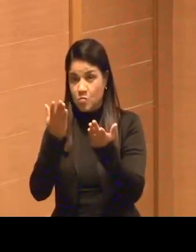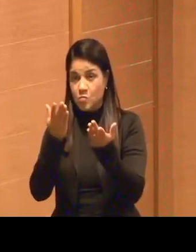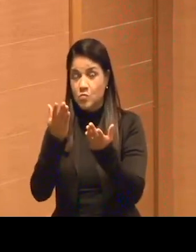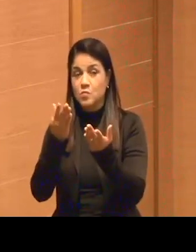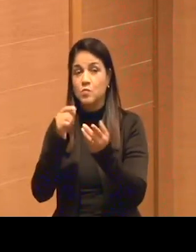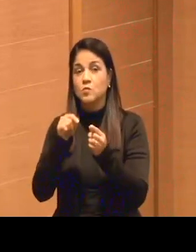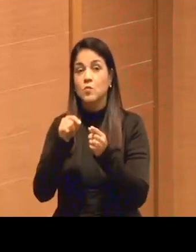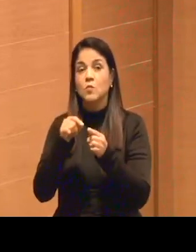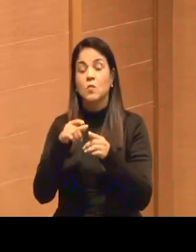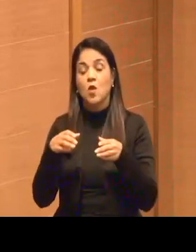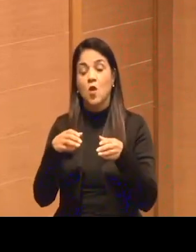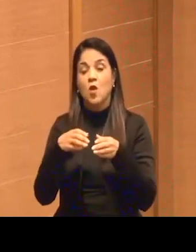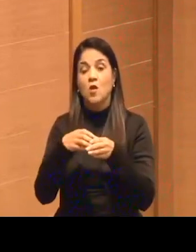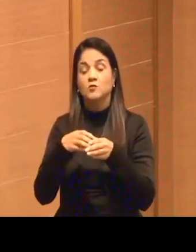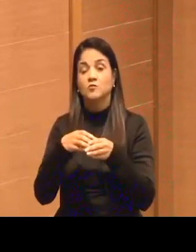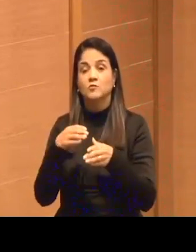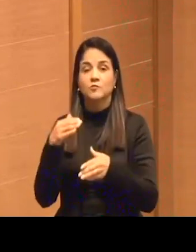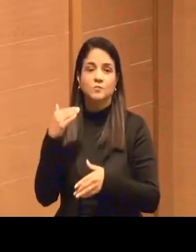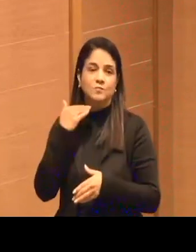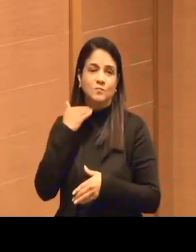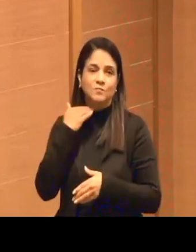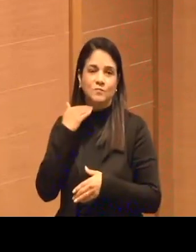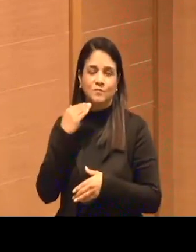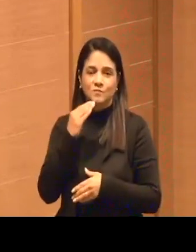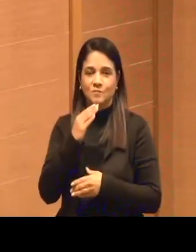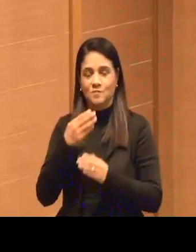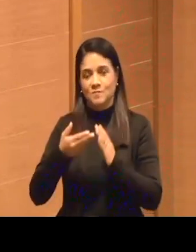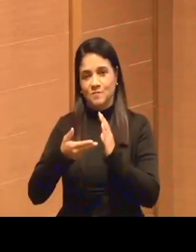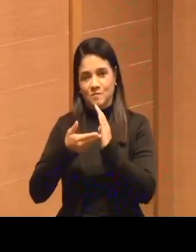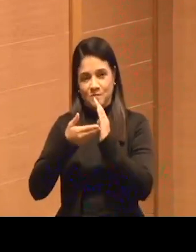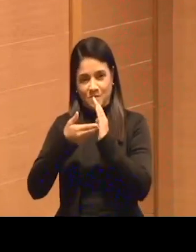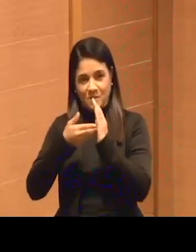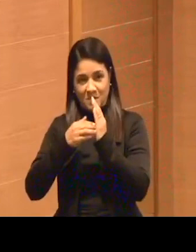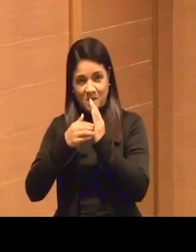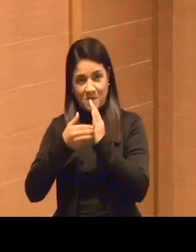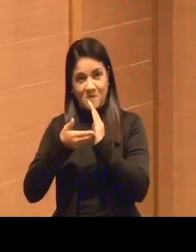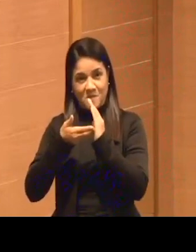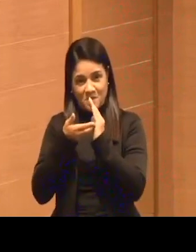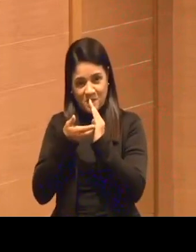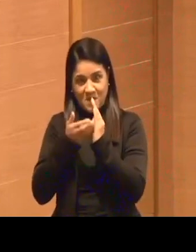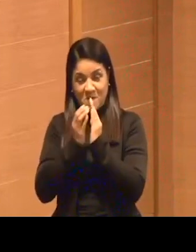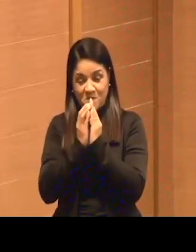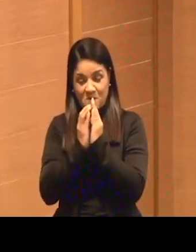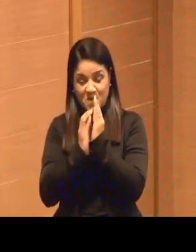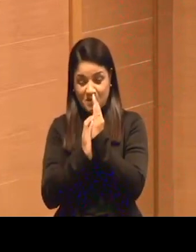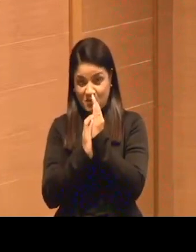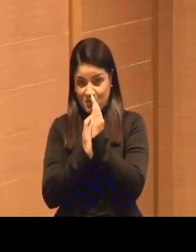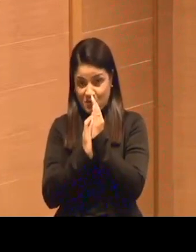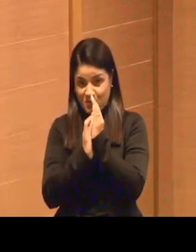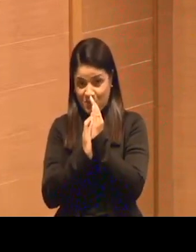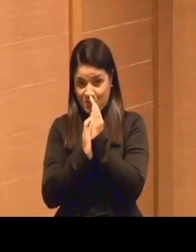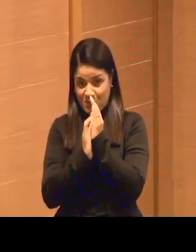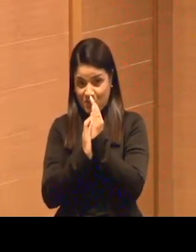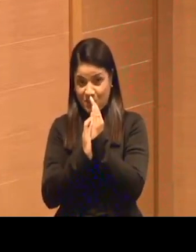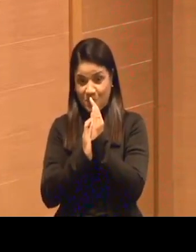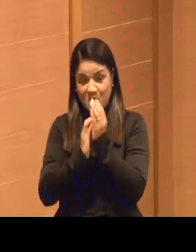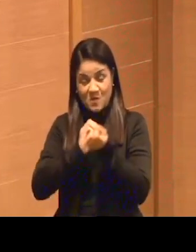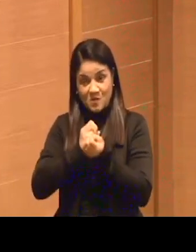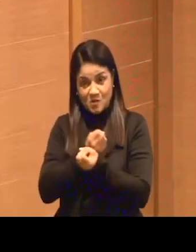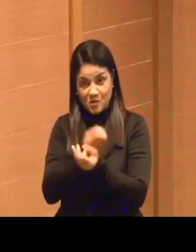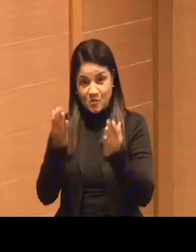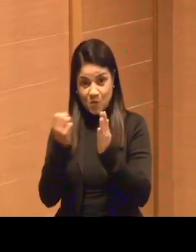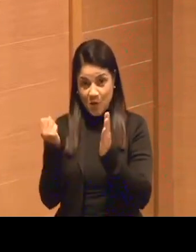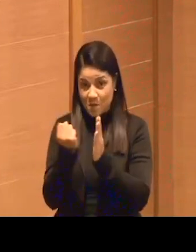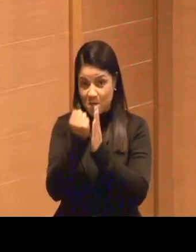através do malote do Banco do Brasil. Eles são sempre muito espertos, não é? Quer dizer, distribuíam a marca, não só